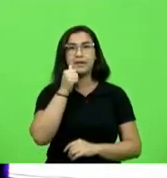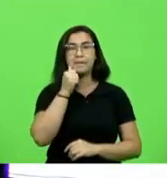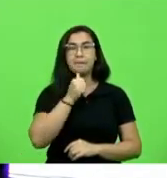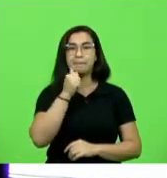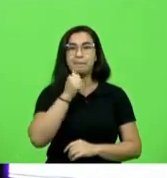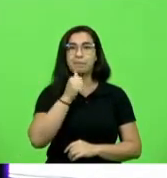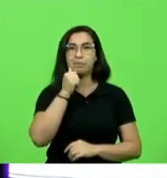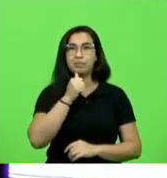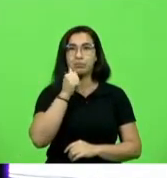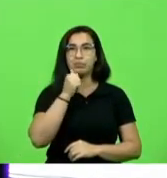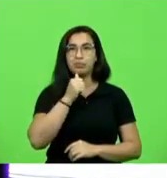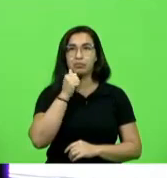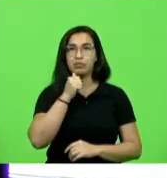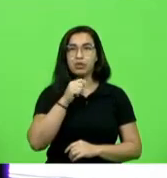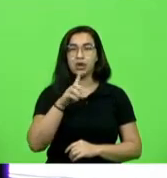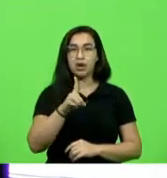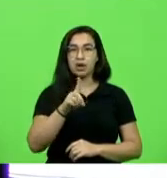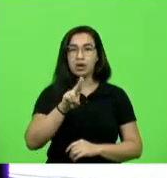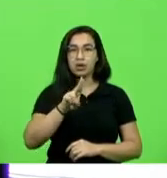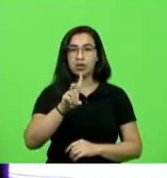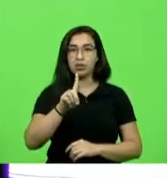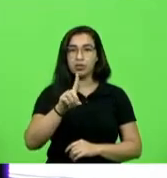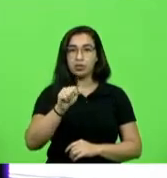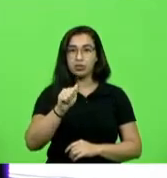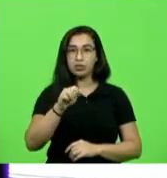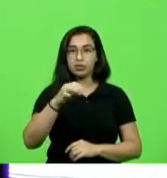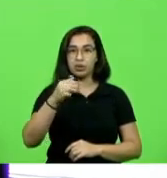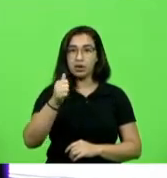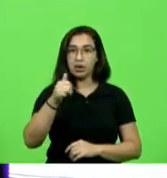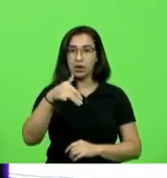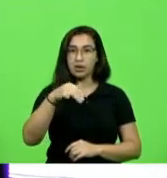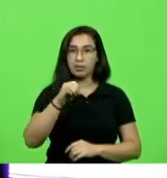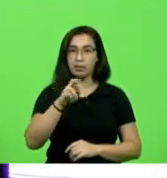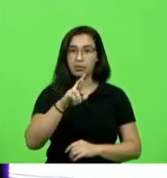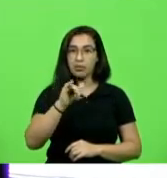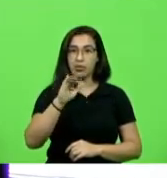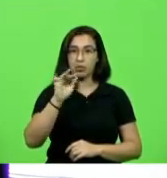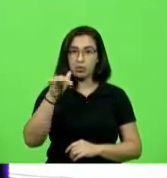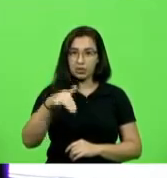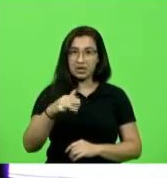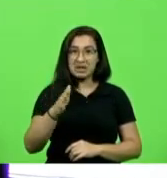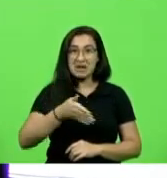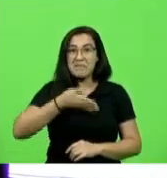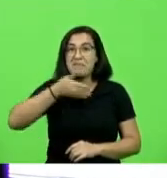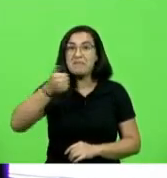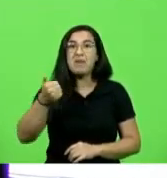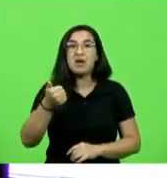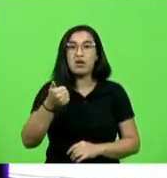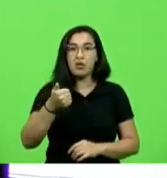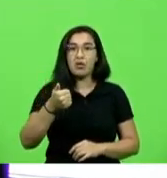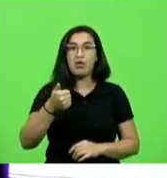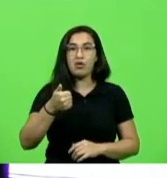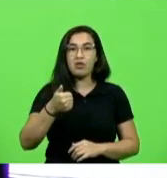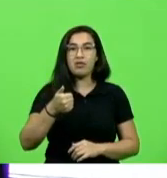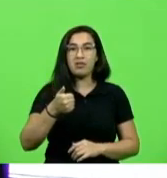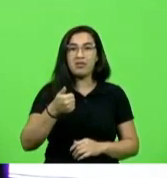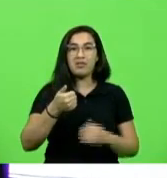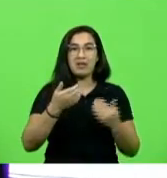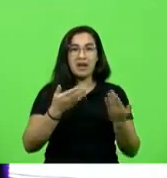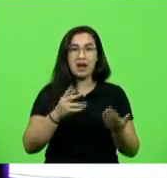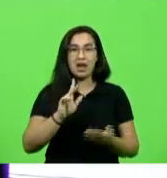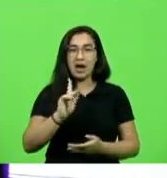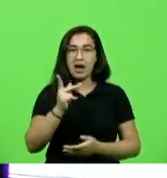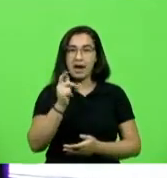Duda Morim ser eleita a melhor jogadora de handebol feminino da